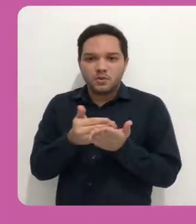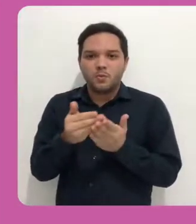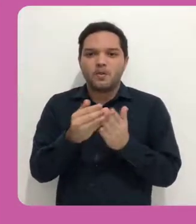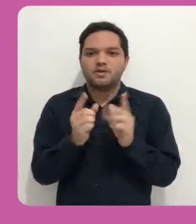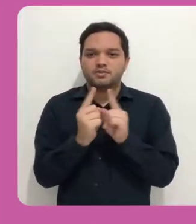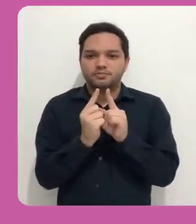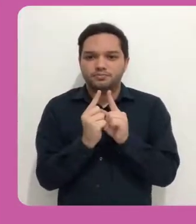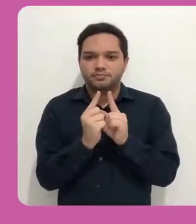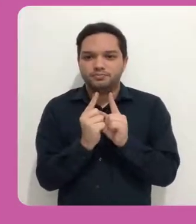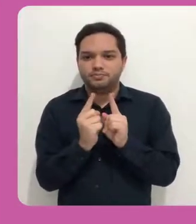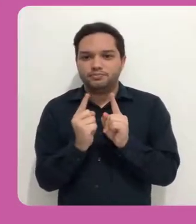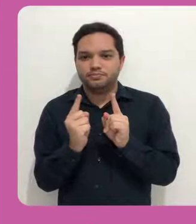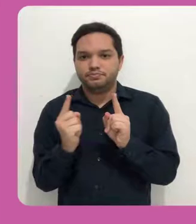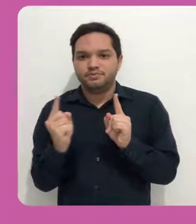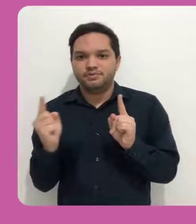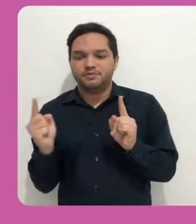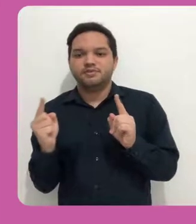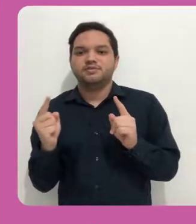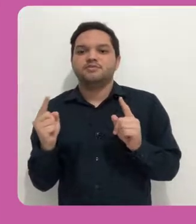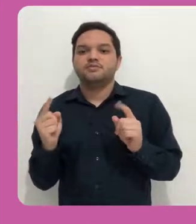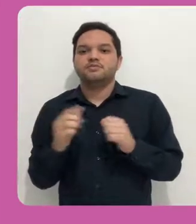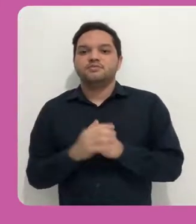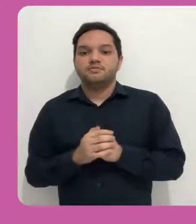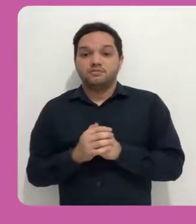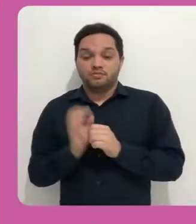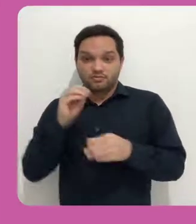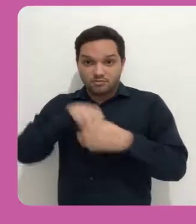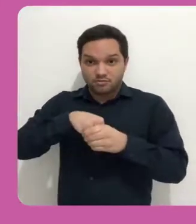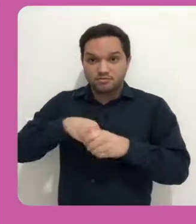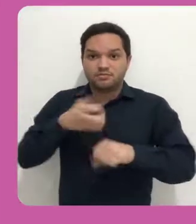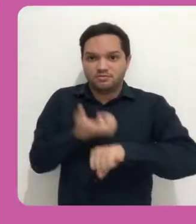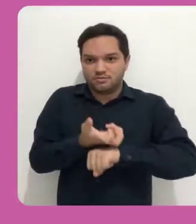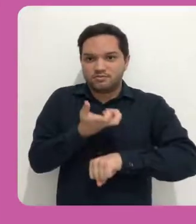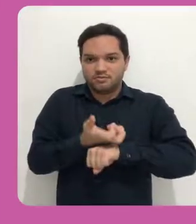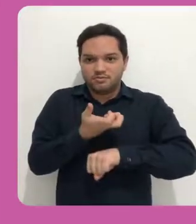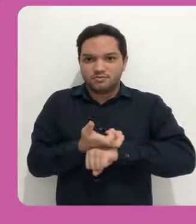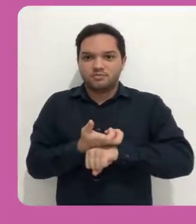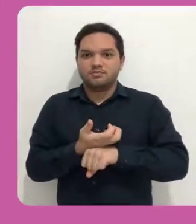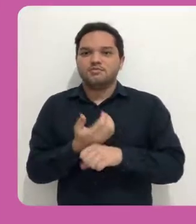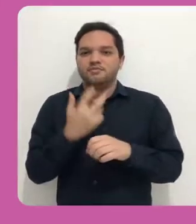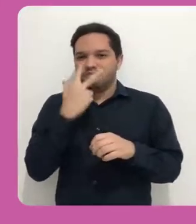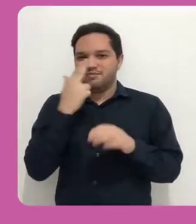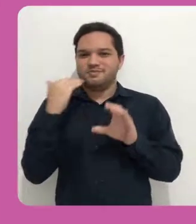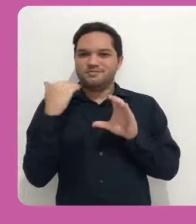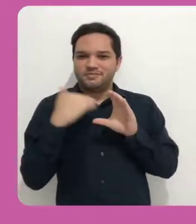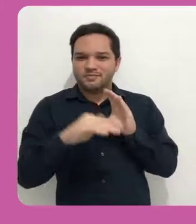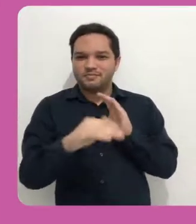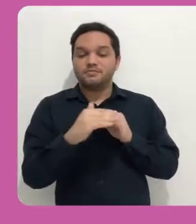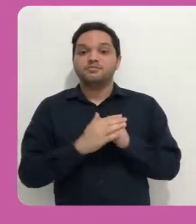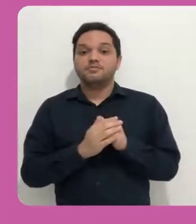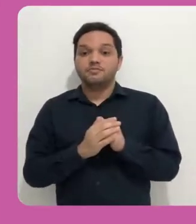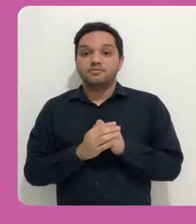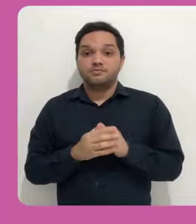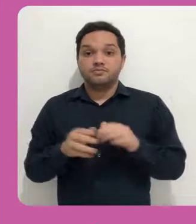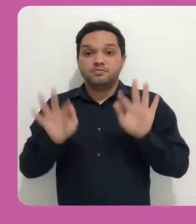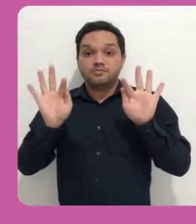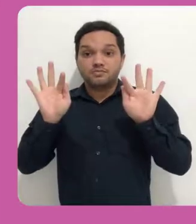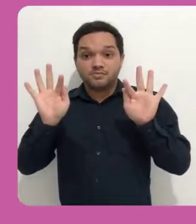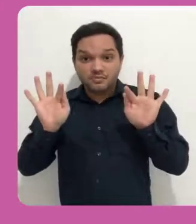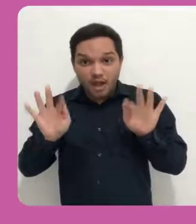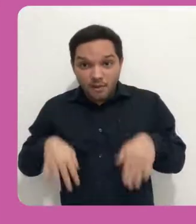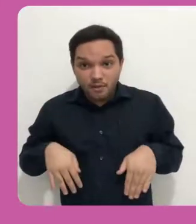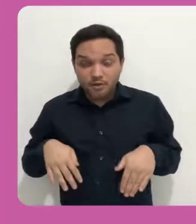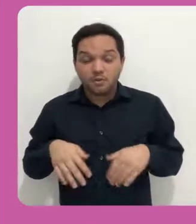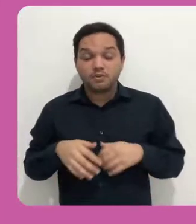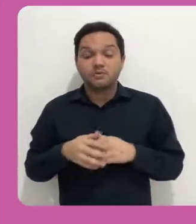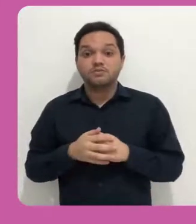Moodle. E assim que ele termina de enviar, ele aparece então aqui como um